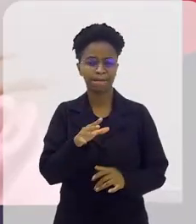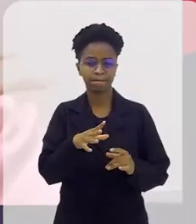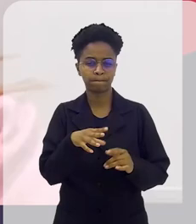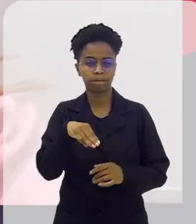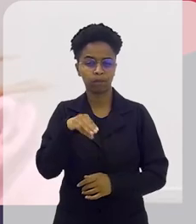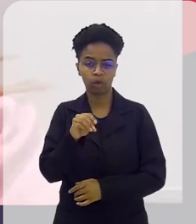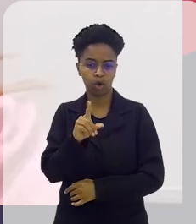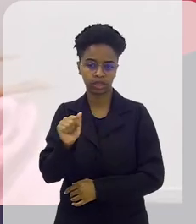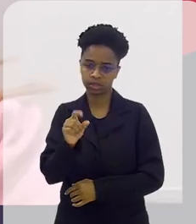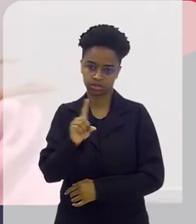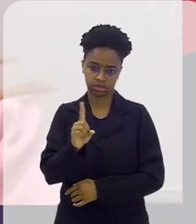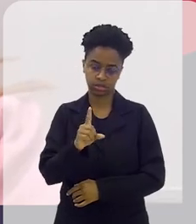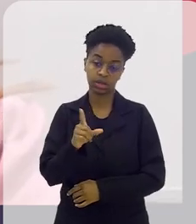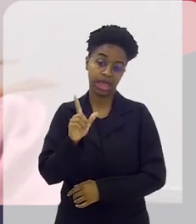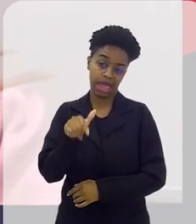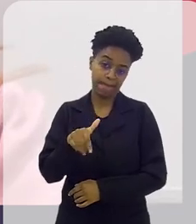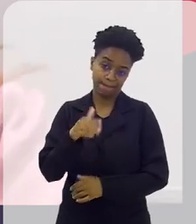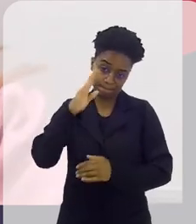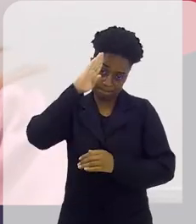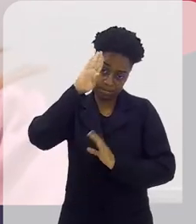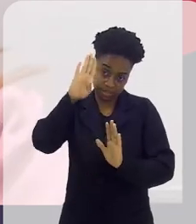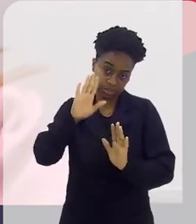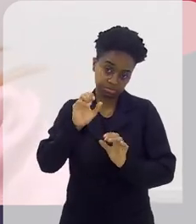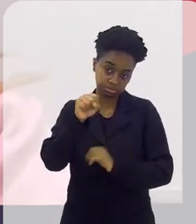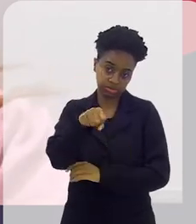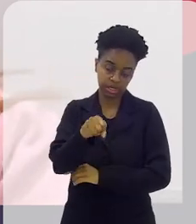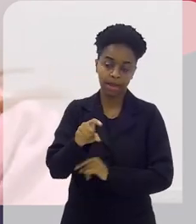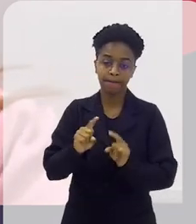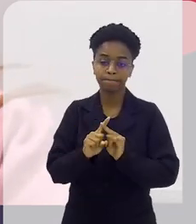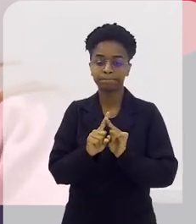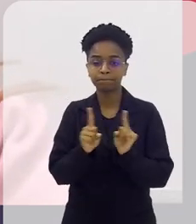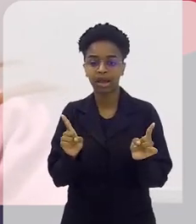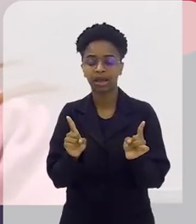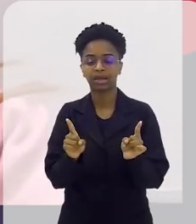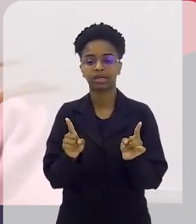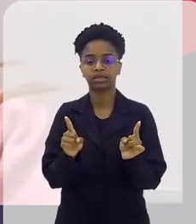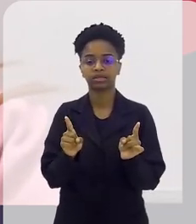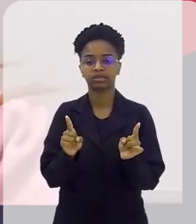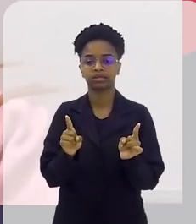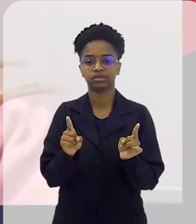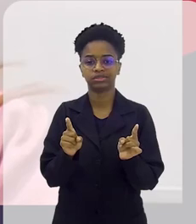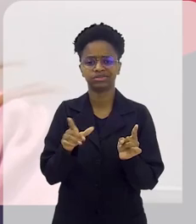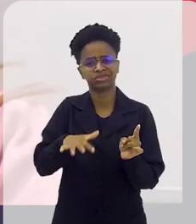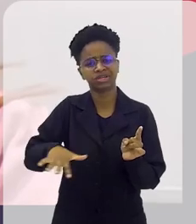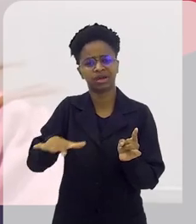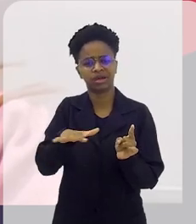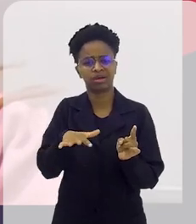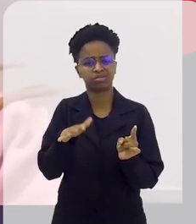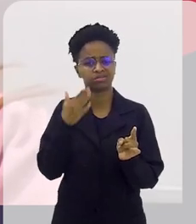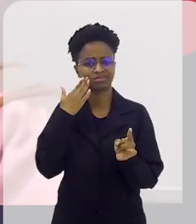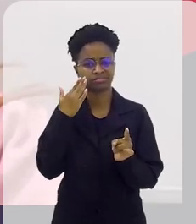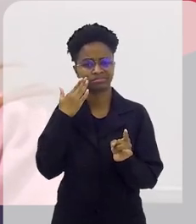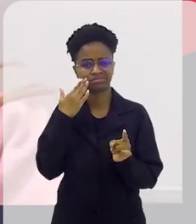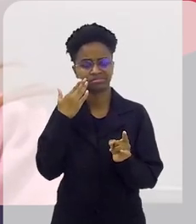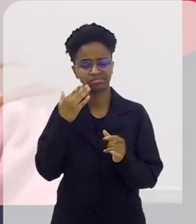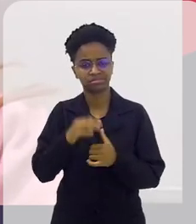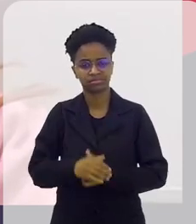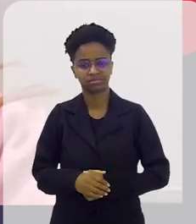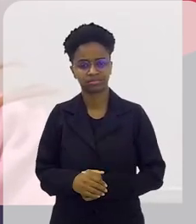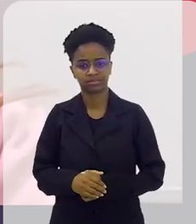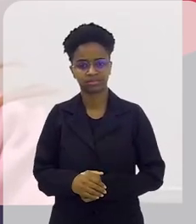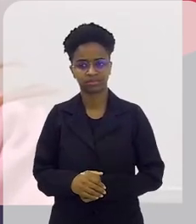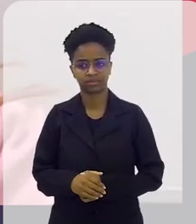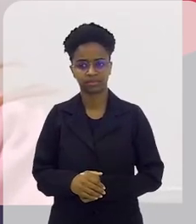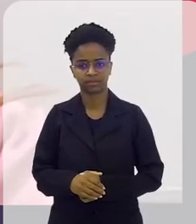mundo da moda. No mundo da moda é muito mais gritante, mas para todos os segmentos, de uma forma